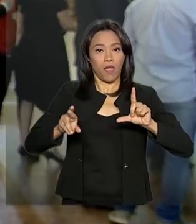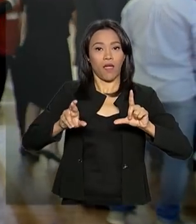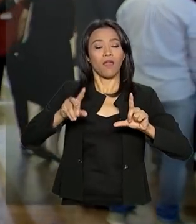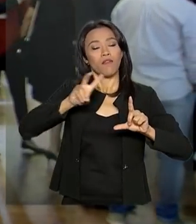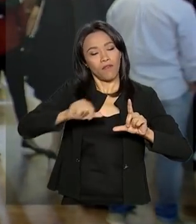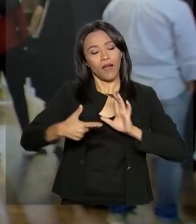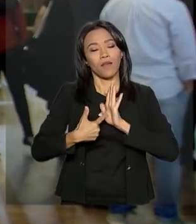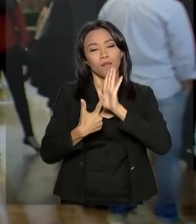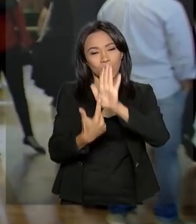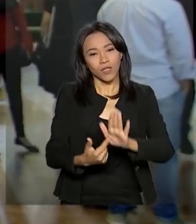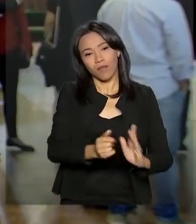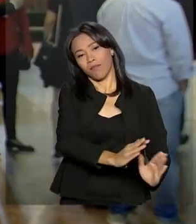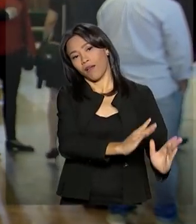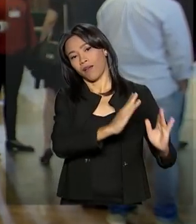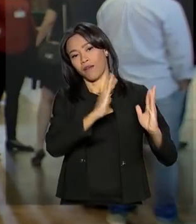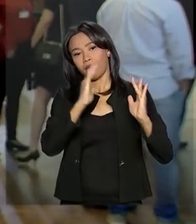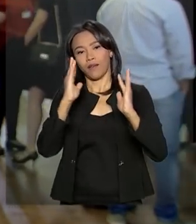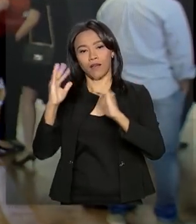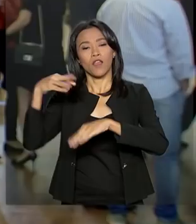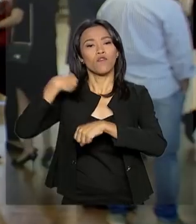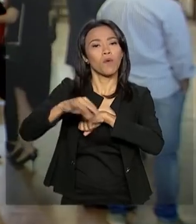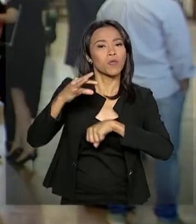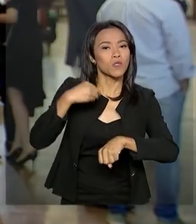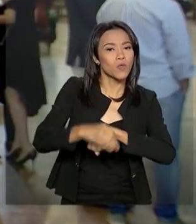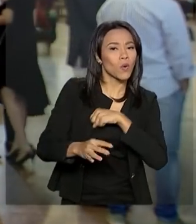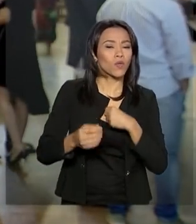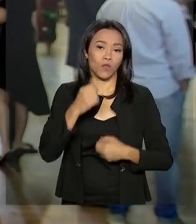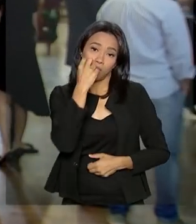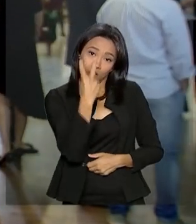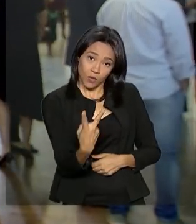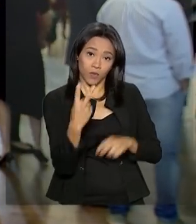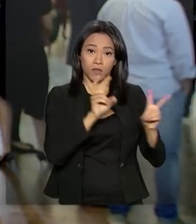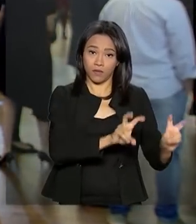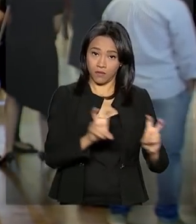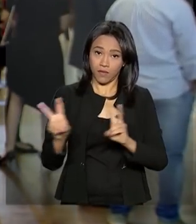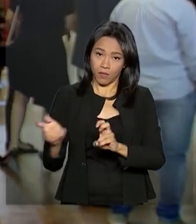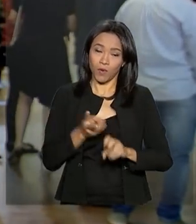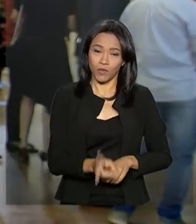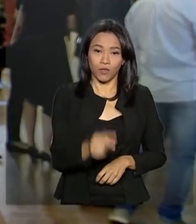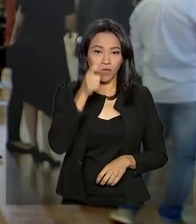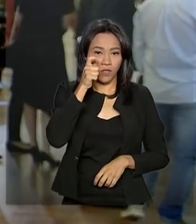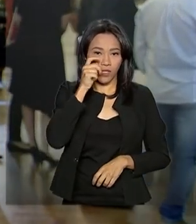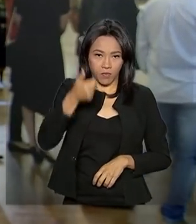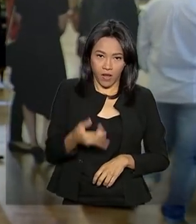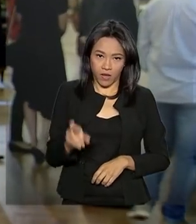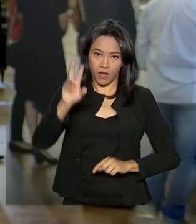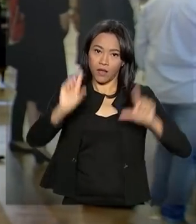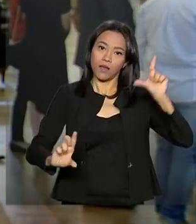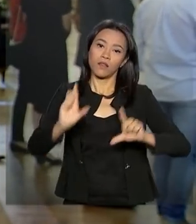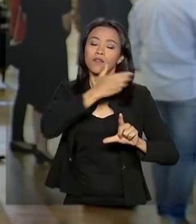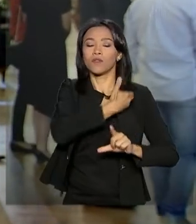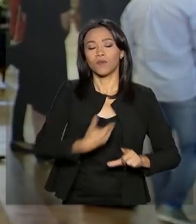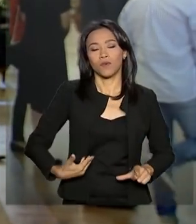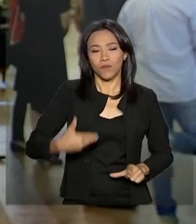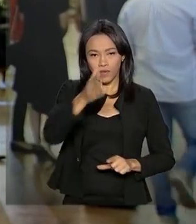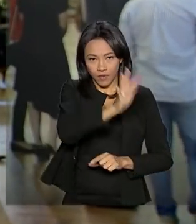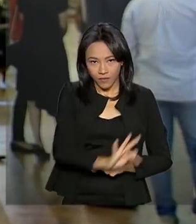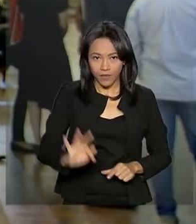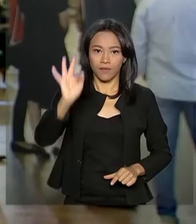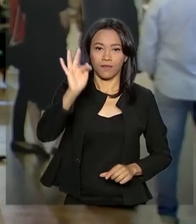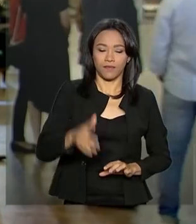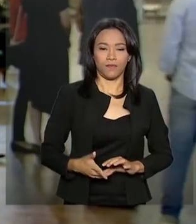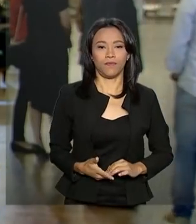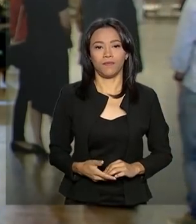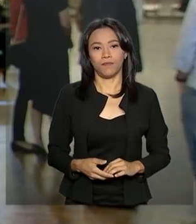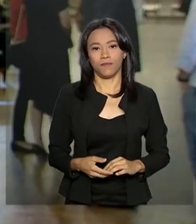ao longo de toda a programação, notícias sobre esses dois assuntos. Continue com a gente na NBR, a TV do governo